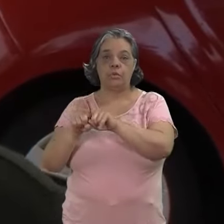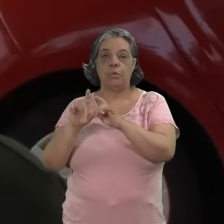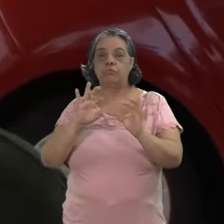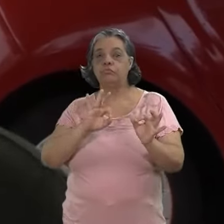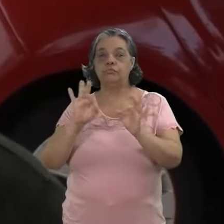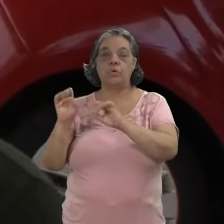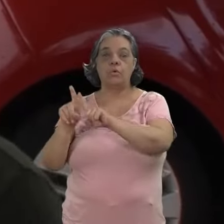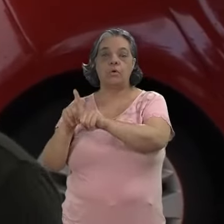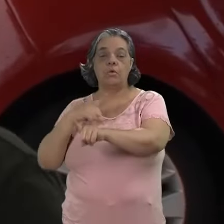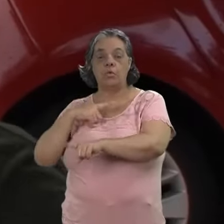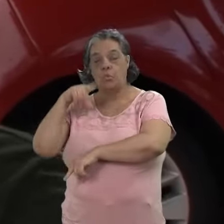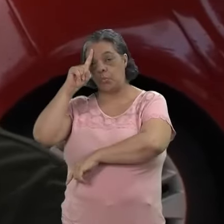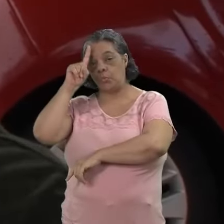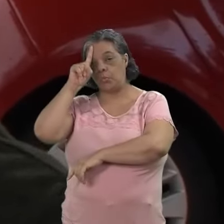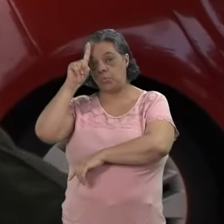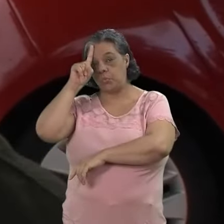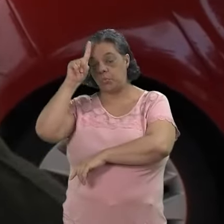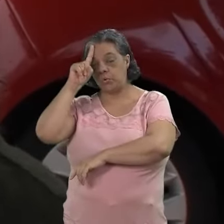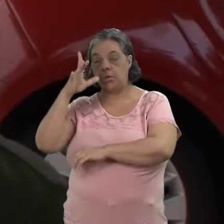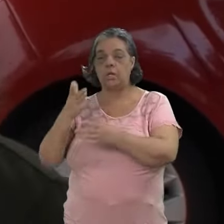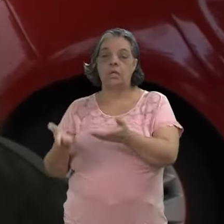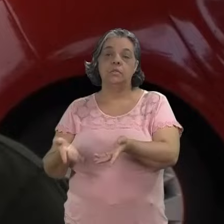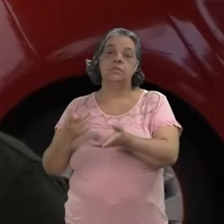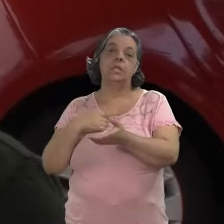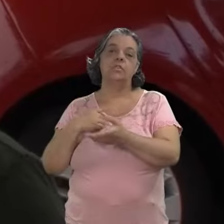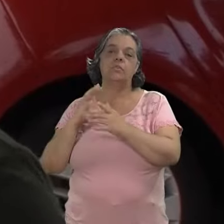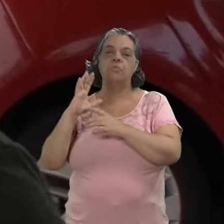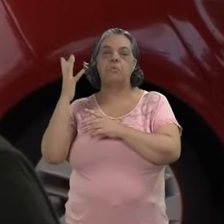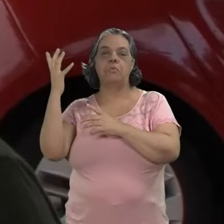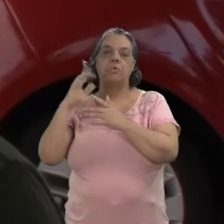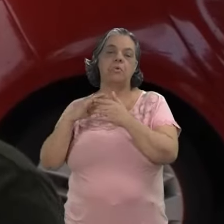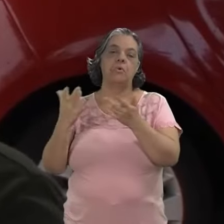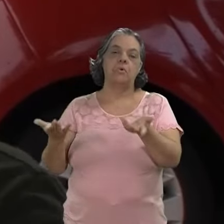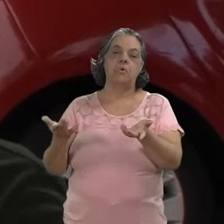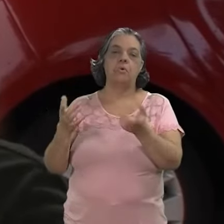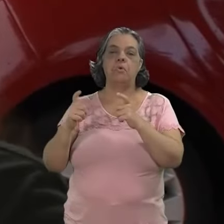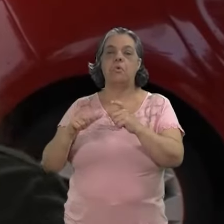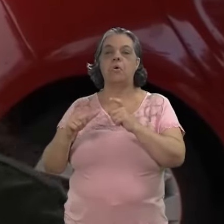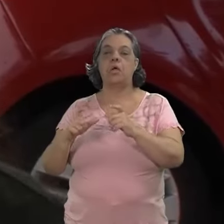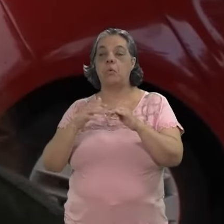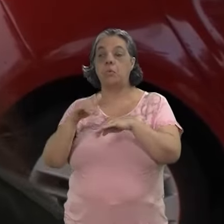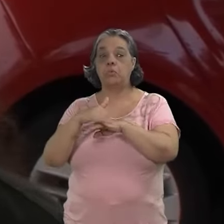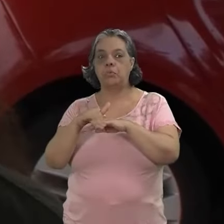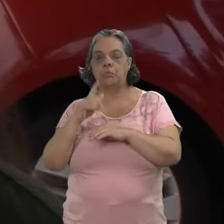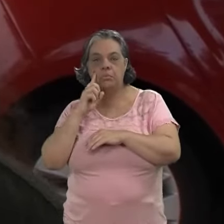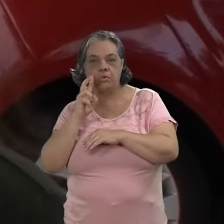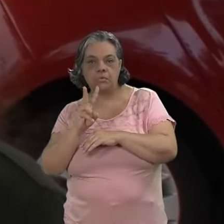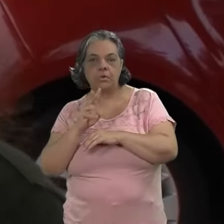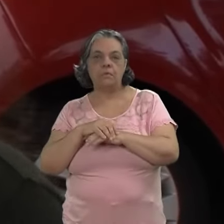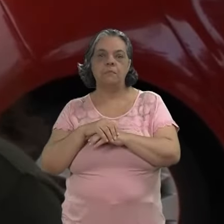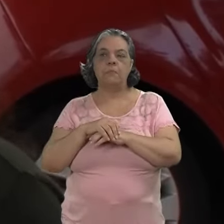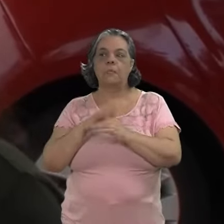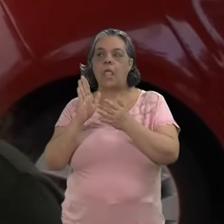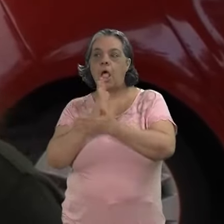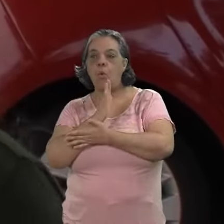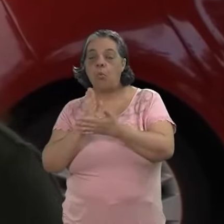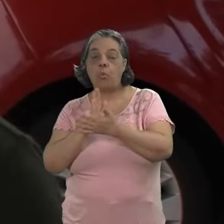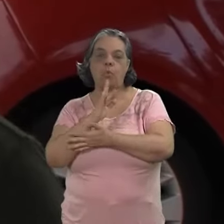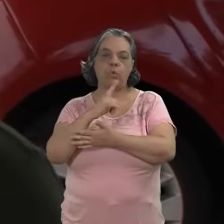vídeos, que são registros que eu costumo fazer no dia a dia, seja de um evento, seja por um local onde eu estou passando, enfim.